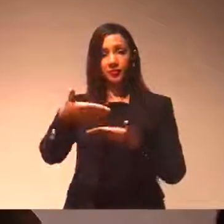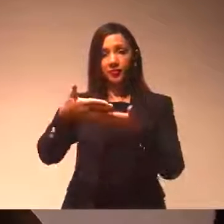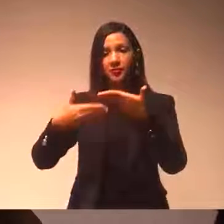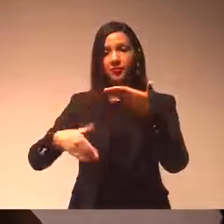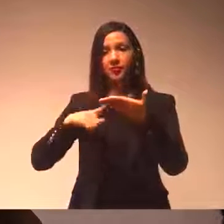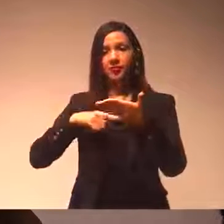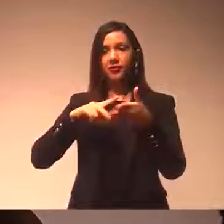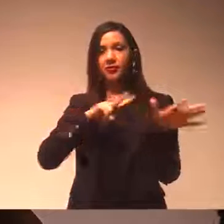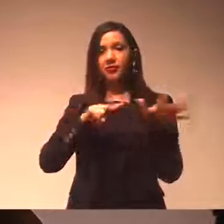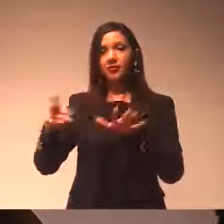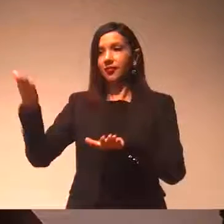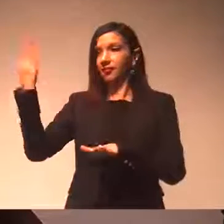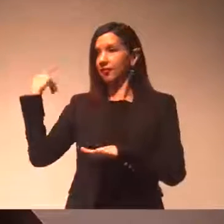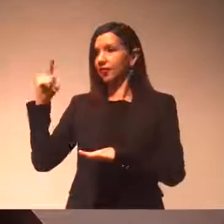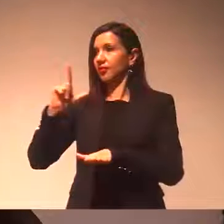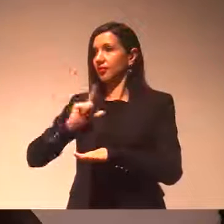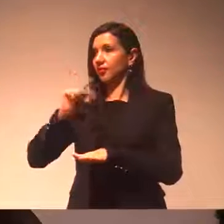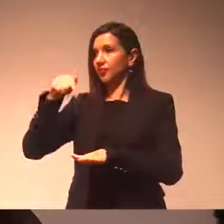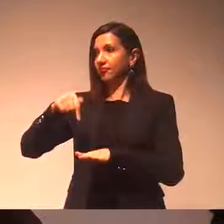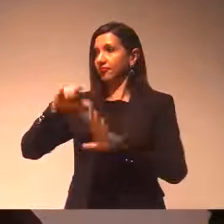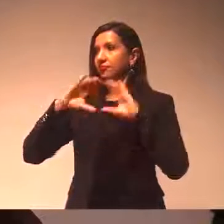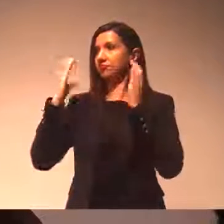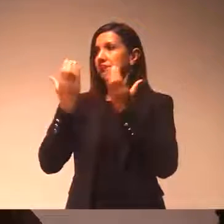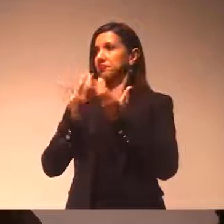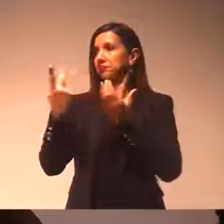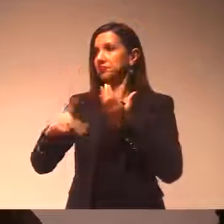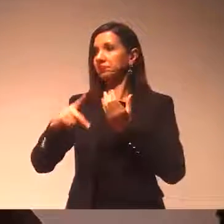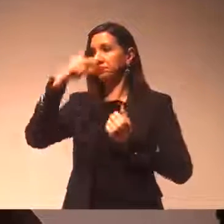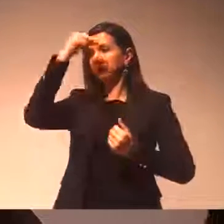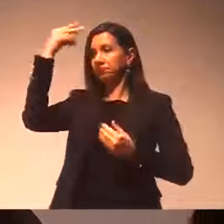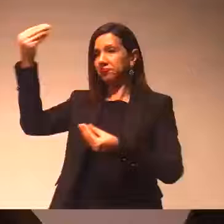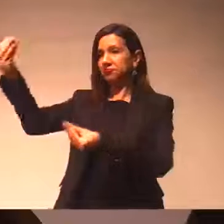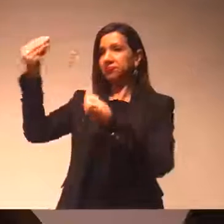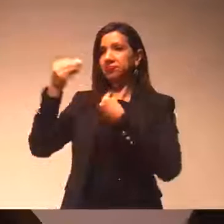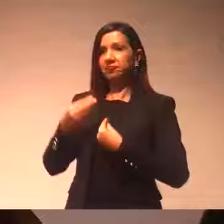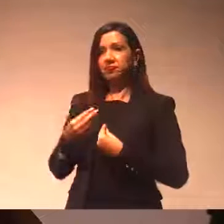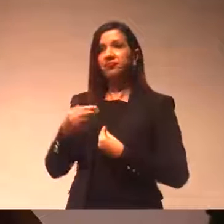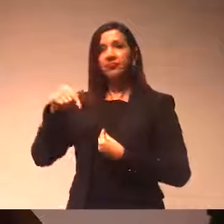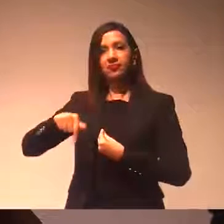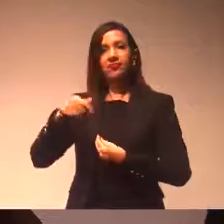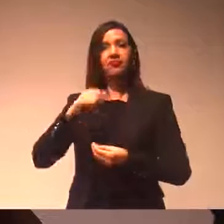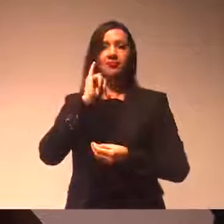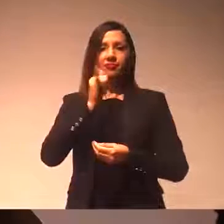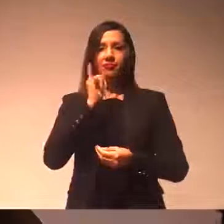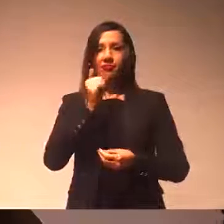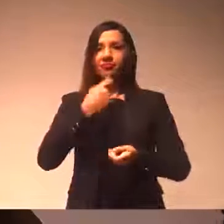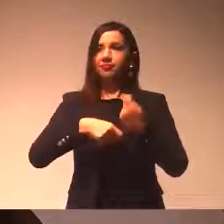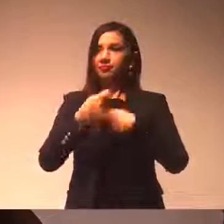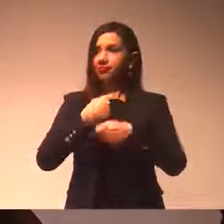creio que passada, ou retrasada, do Poder Executivo, que já foi comentado aqui na sessão anterior.